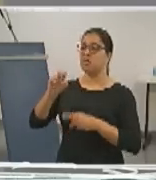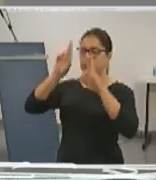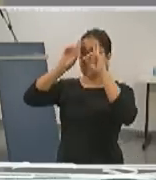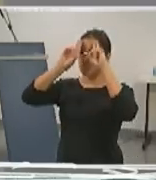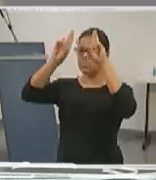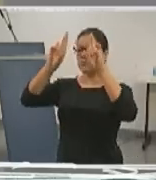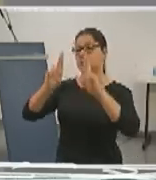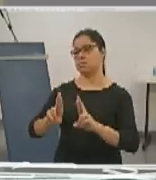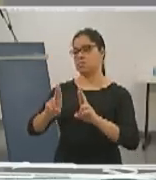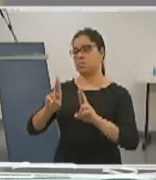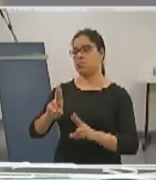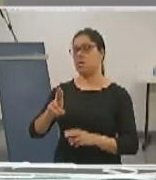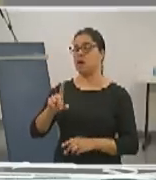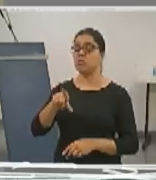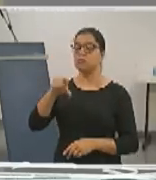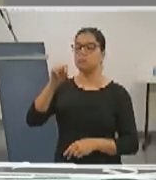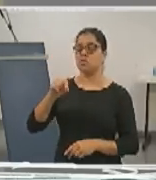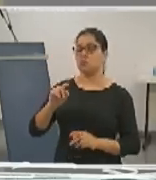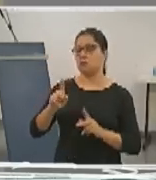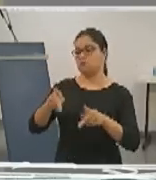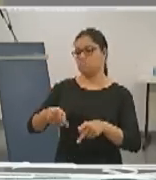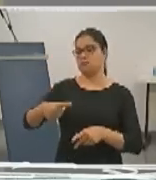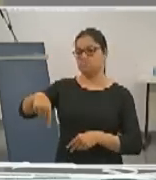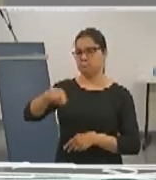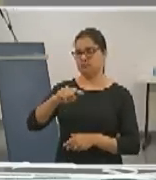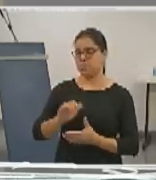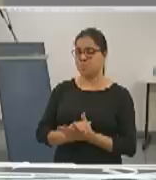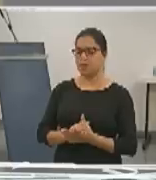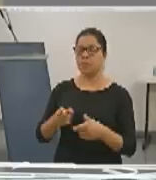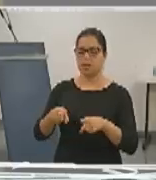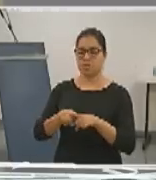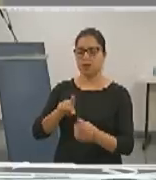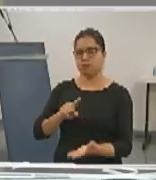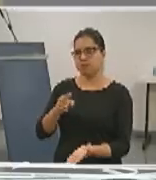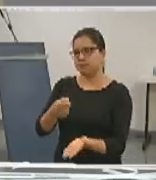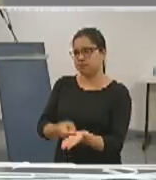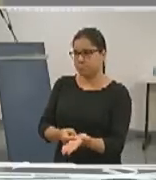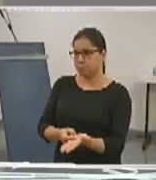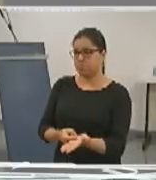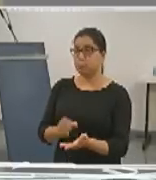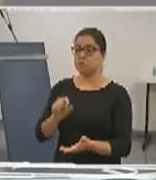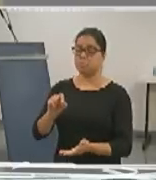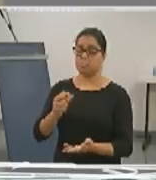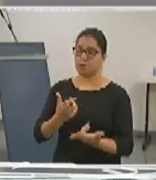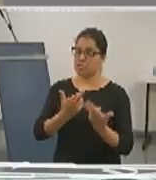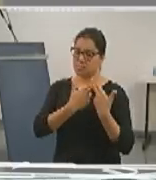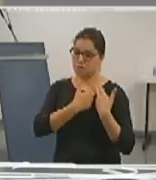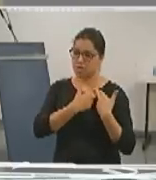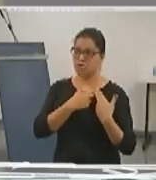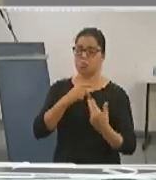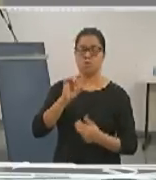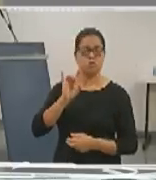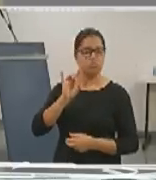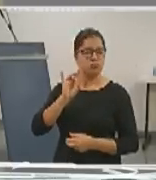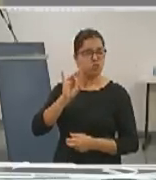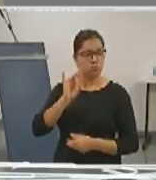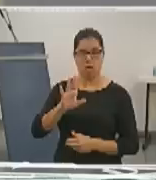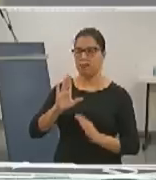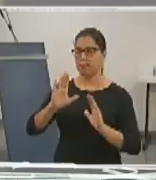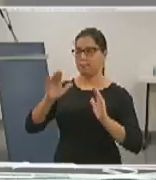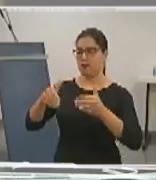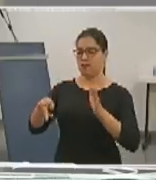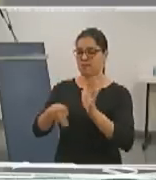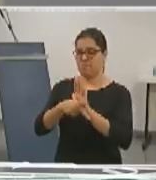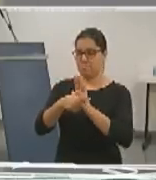Então, enfatizo o nosso absoluto compromisso com toda a comunidade acadêmica, cabendo a ela e só a ela, a